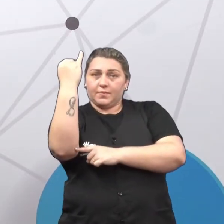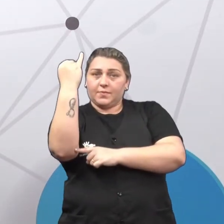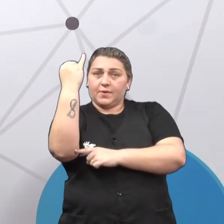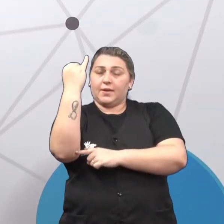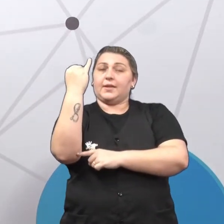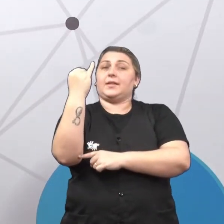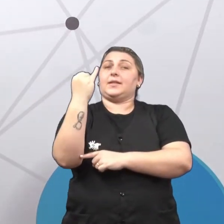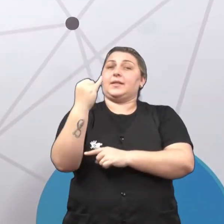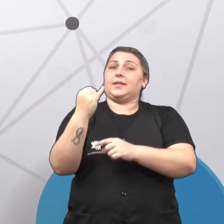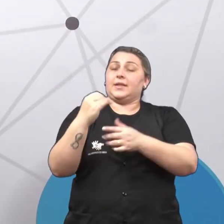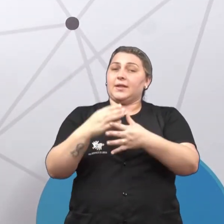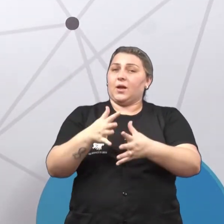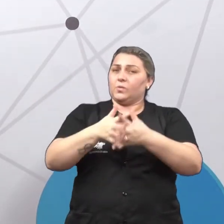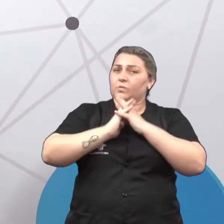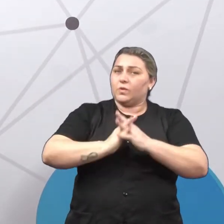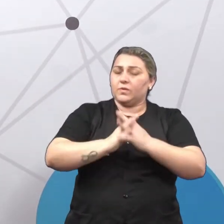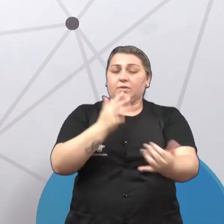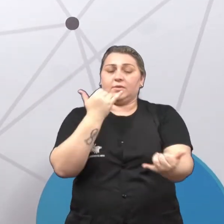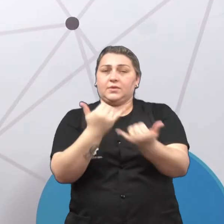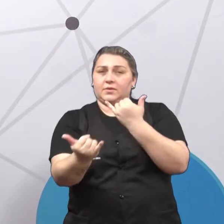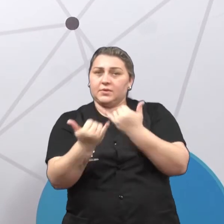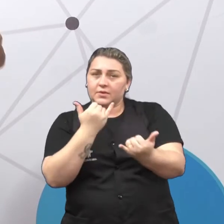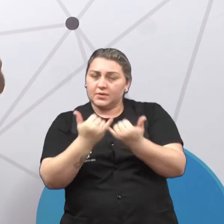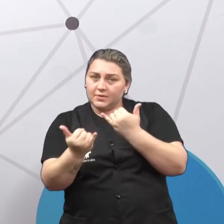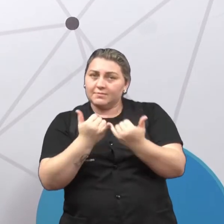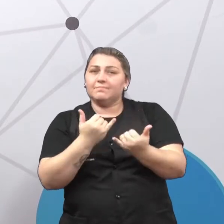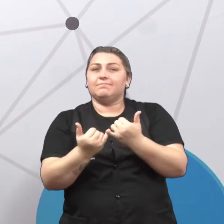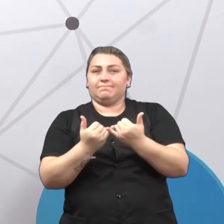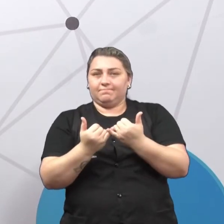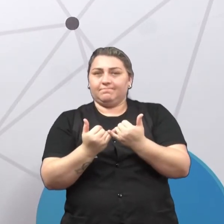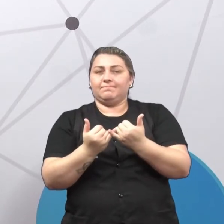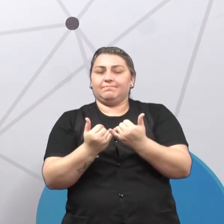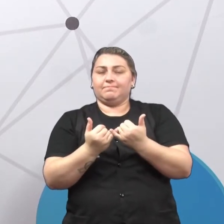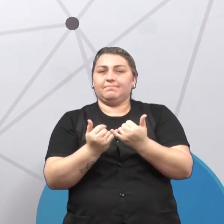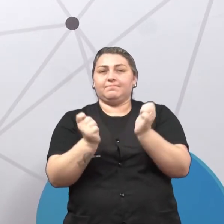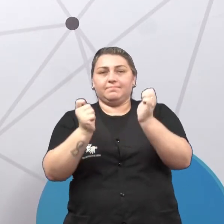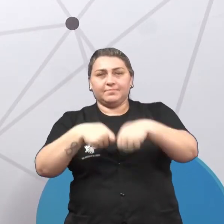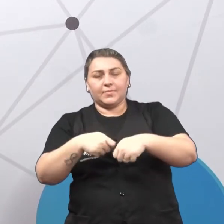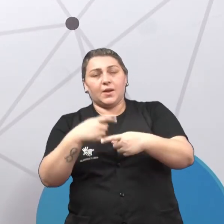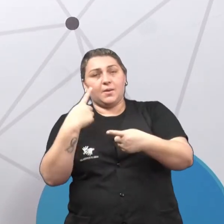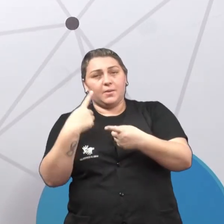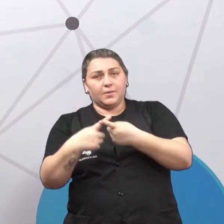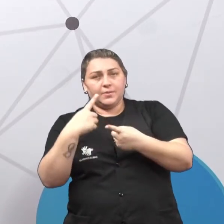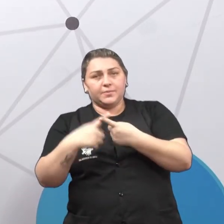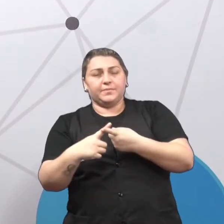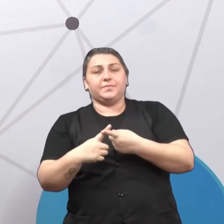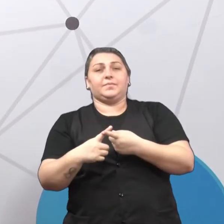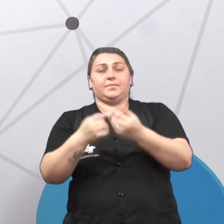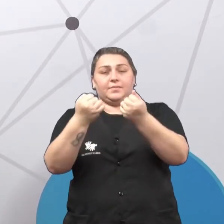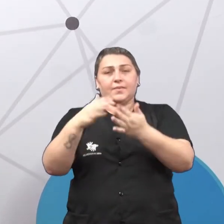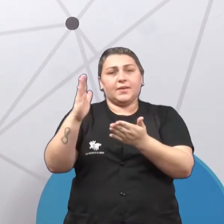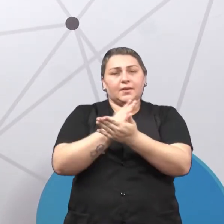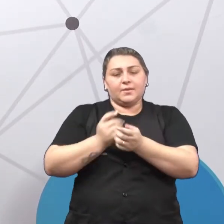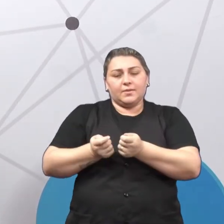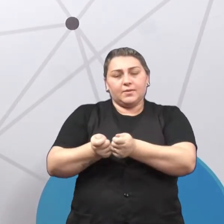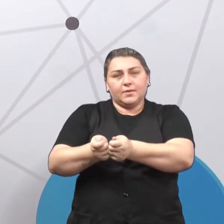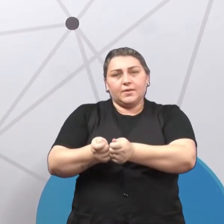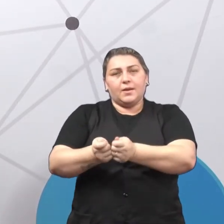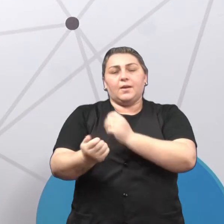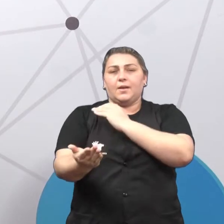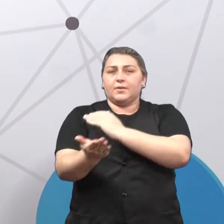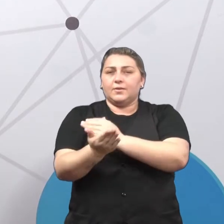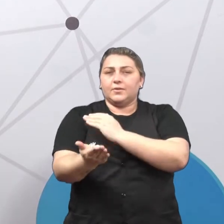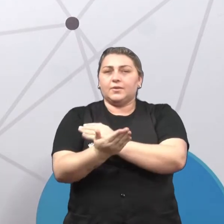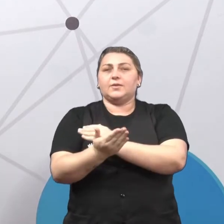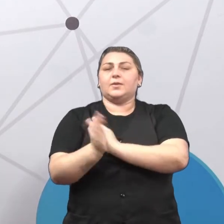semelhança ultrapassar, né? O ponto até onde ela é permitida, tá bom? Então, hoje a gente vai comentar algumas dicas, né? Que vai me